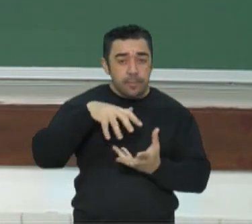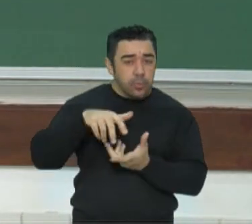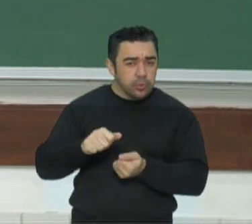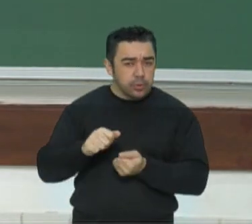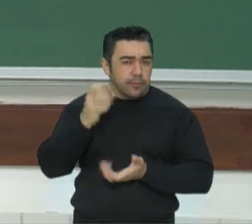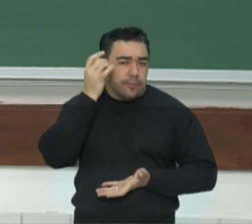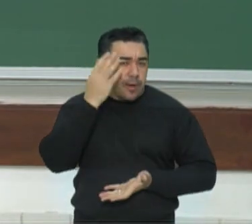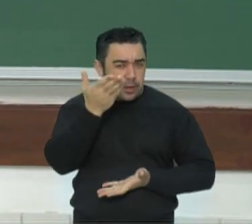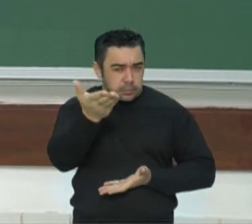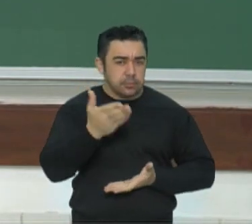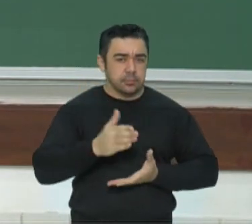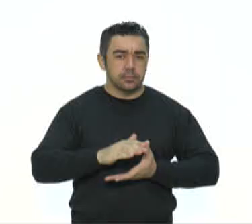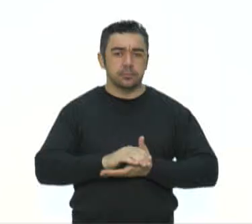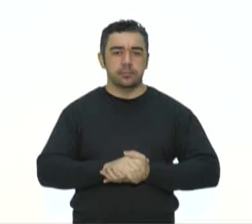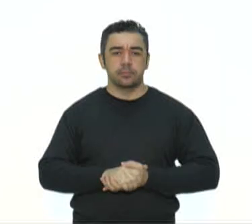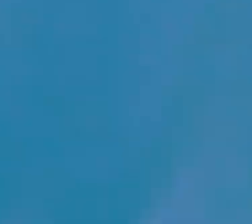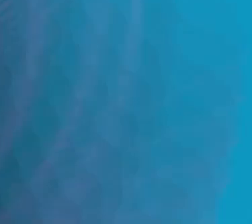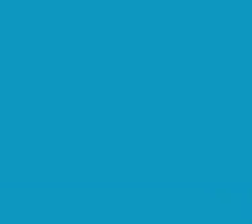facinho? Responde aí.